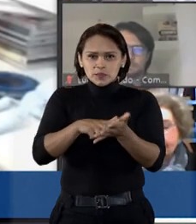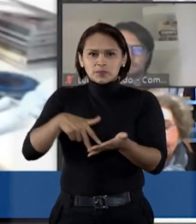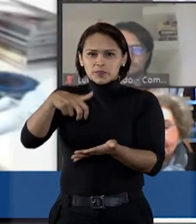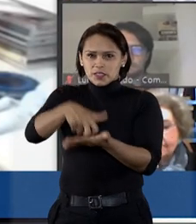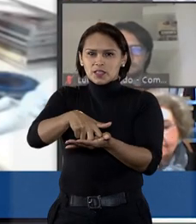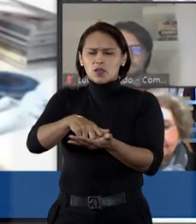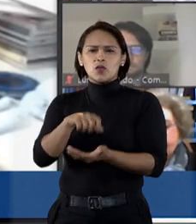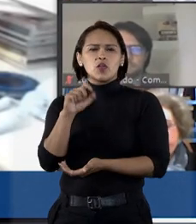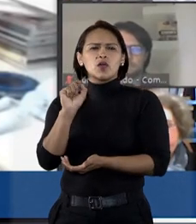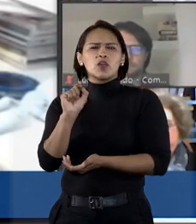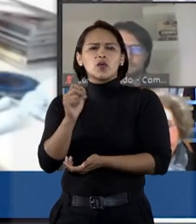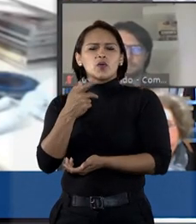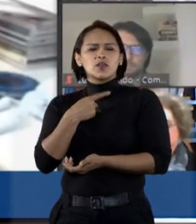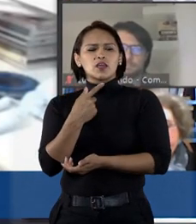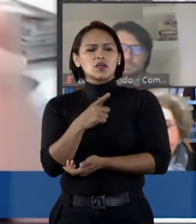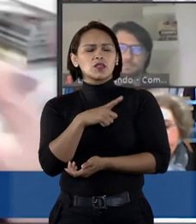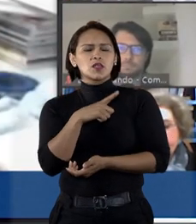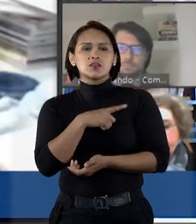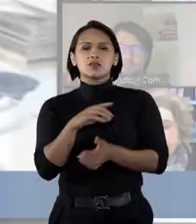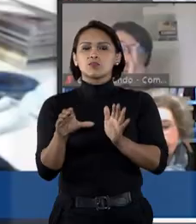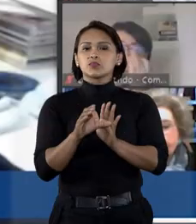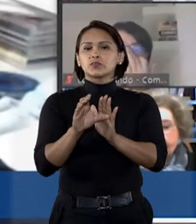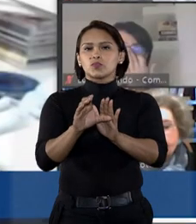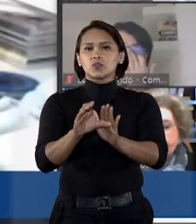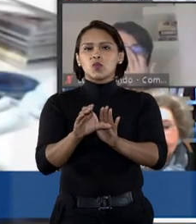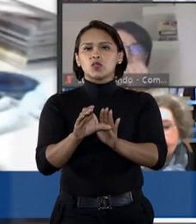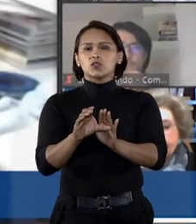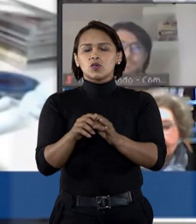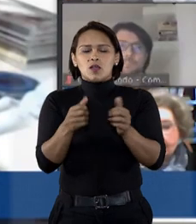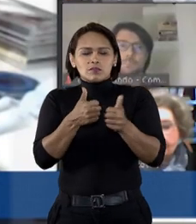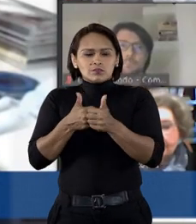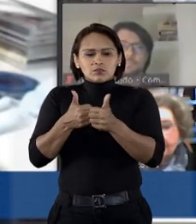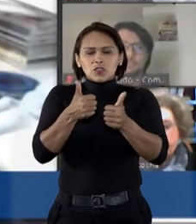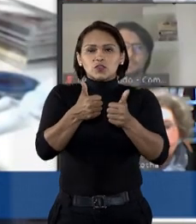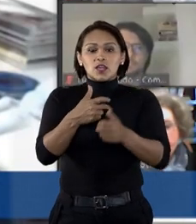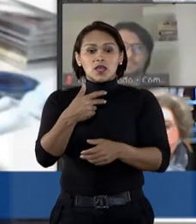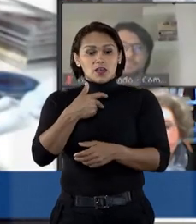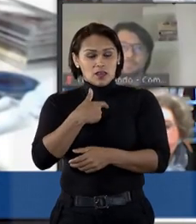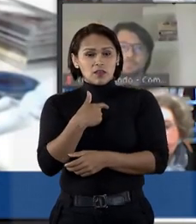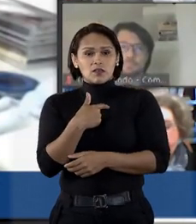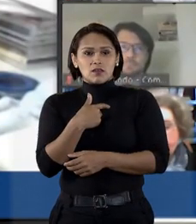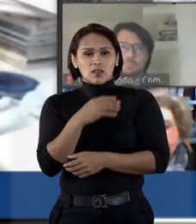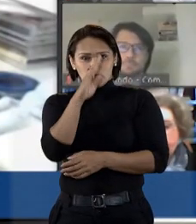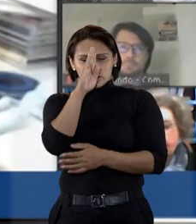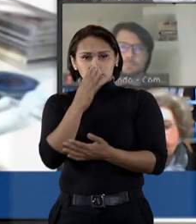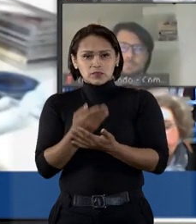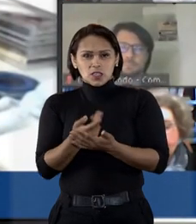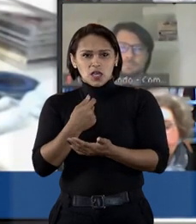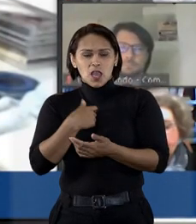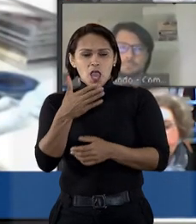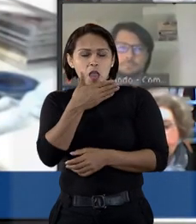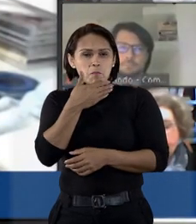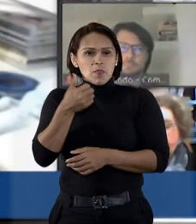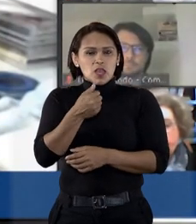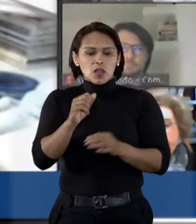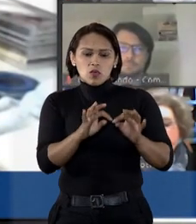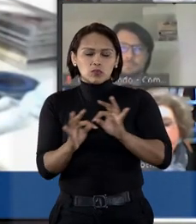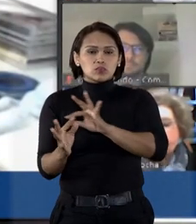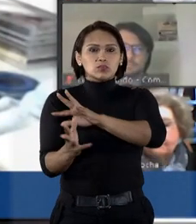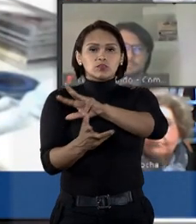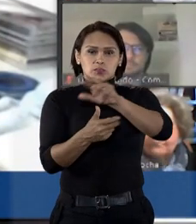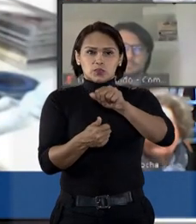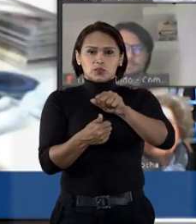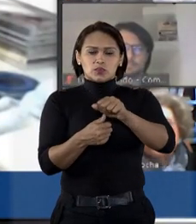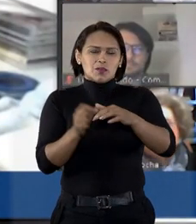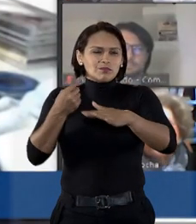esfera penal. E o que é que nós temos no Código? Uma doutrina que eu reputo a melhor do